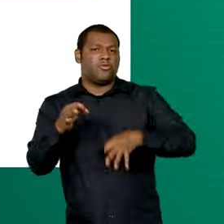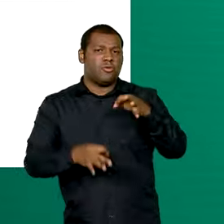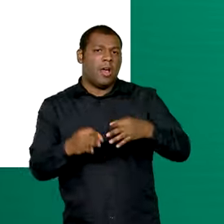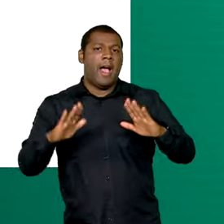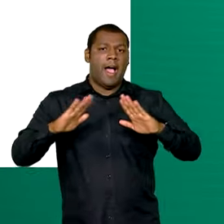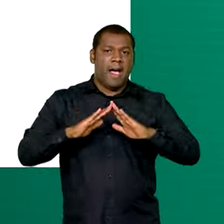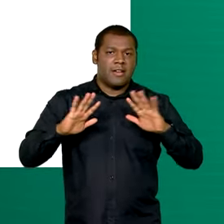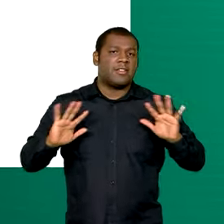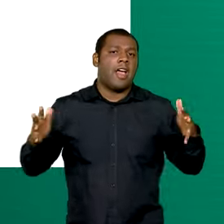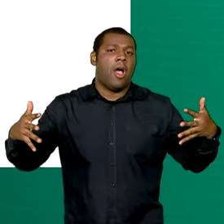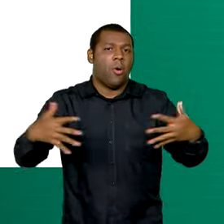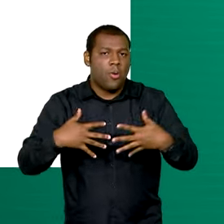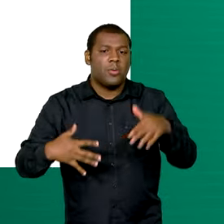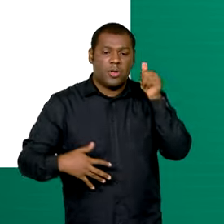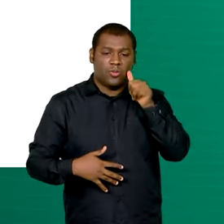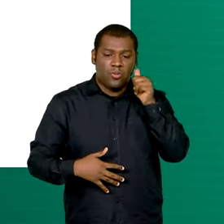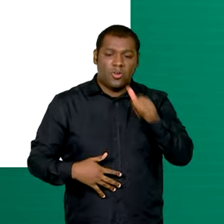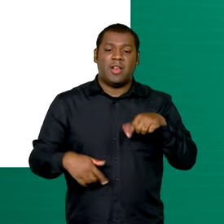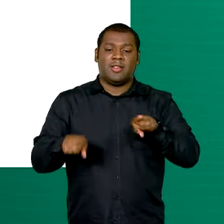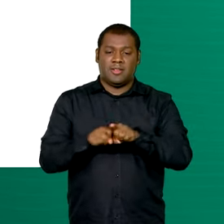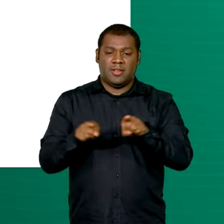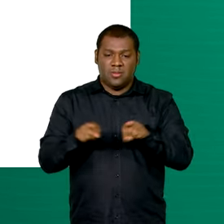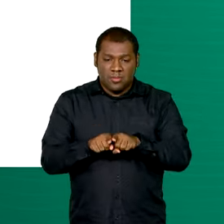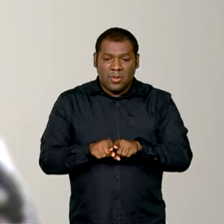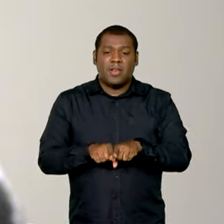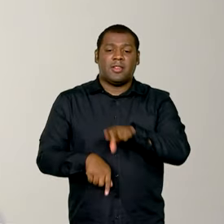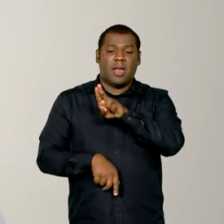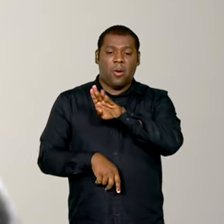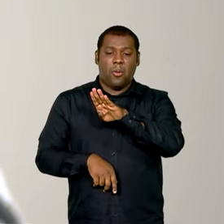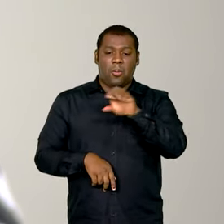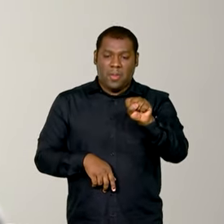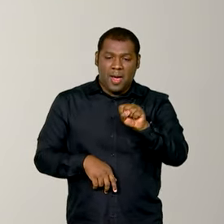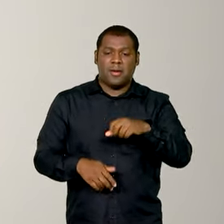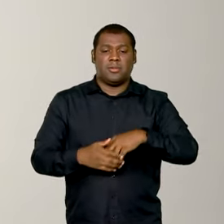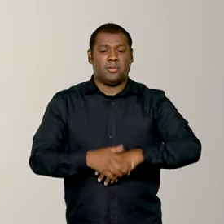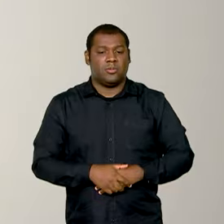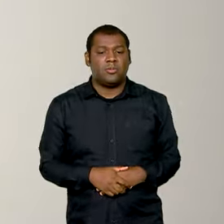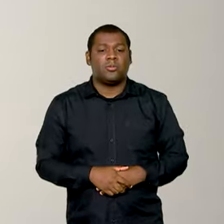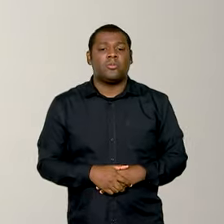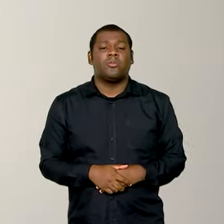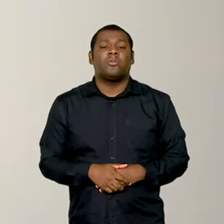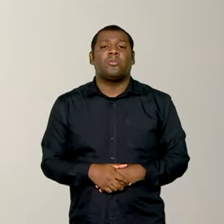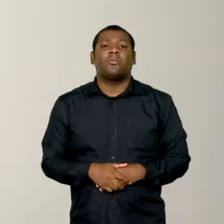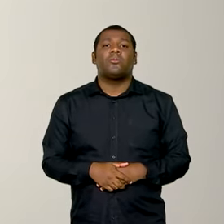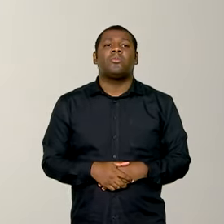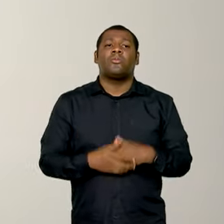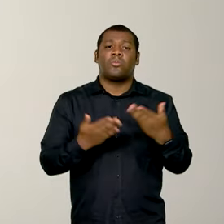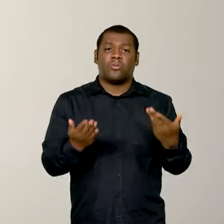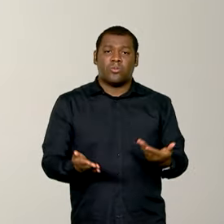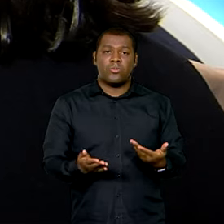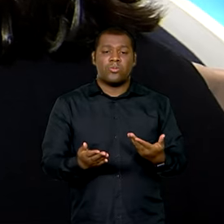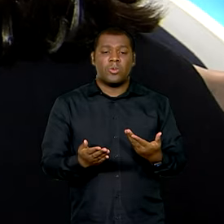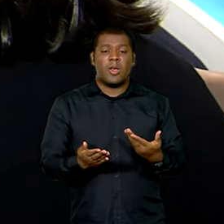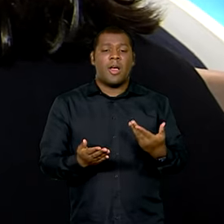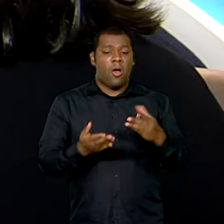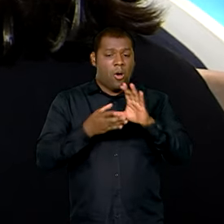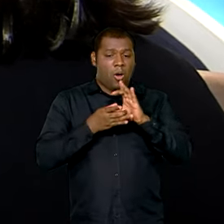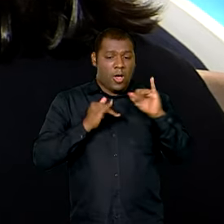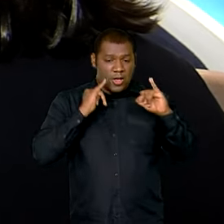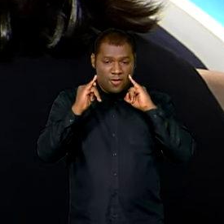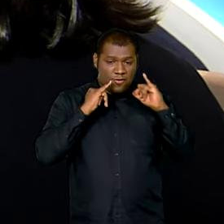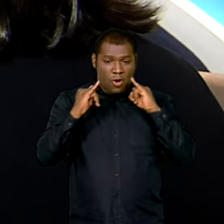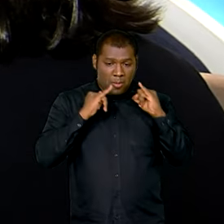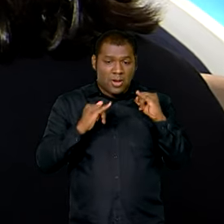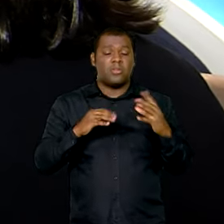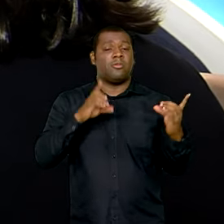acolhimento, serviços de saúde e centros de referência. É bom lembrar que essas mesmas orientações continuam disponíveis no